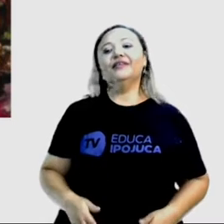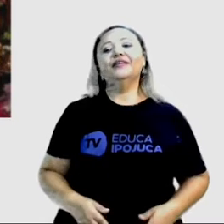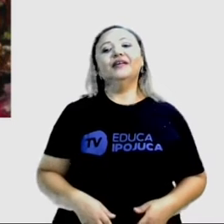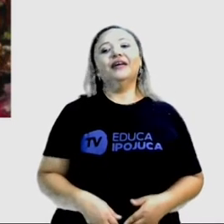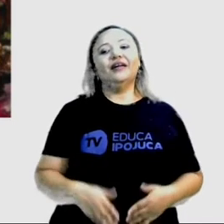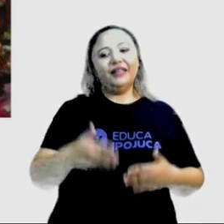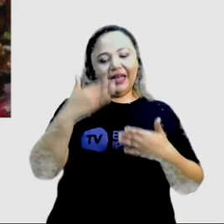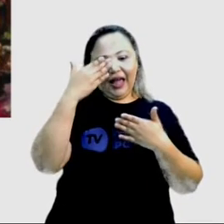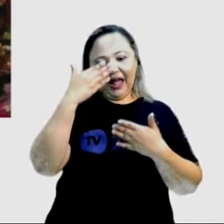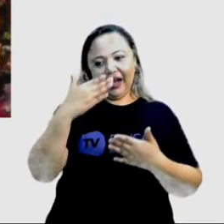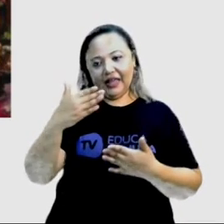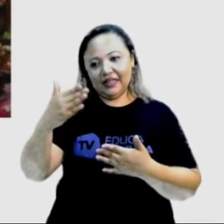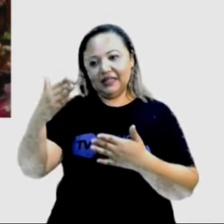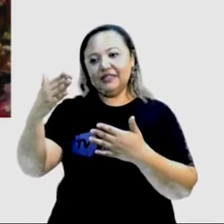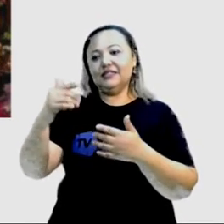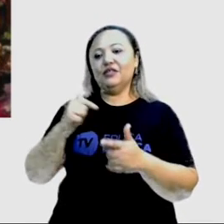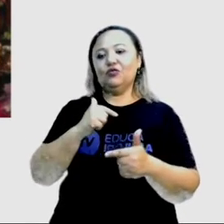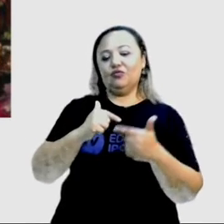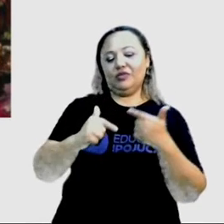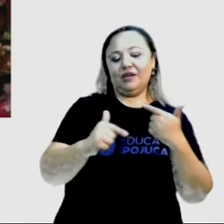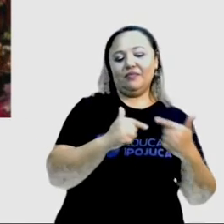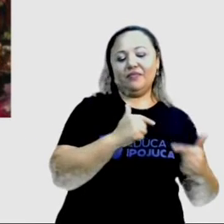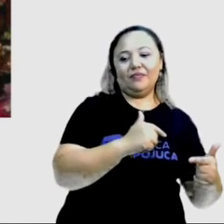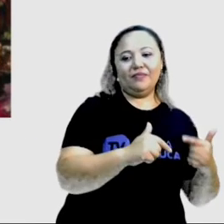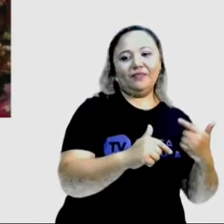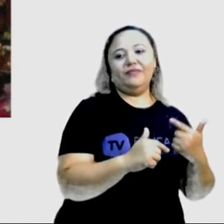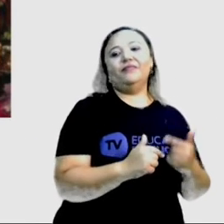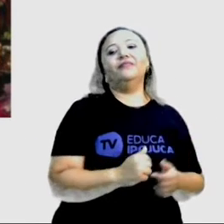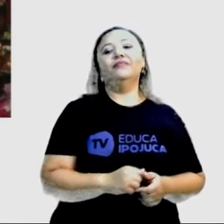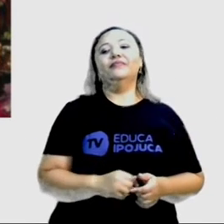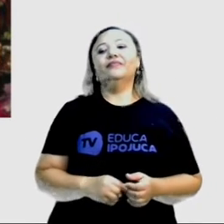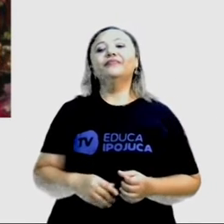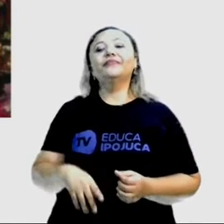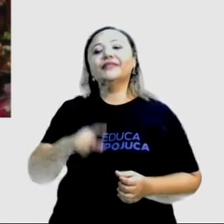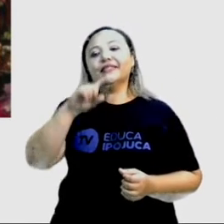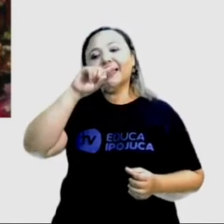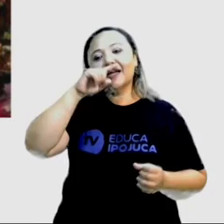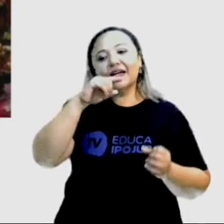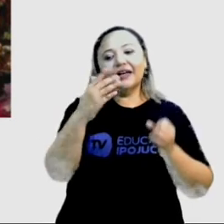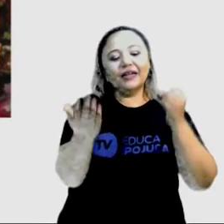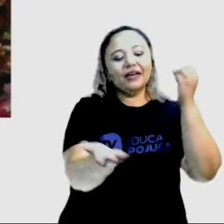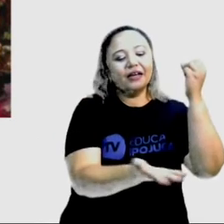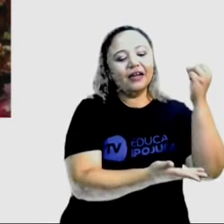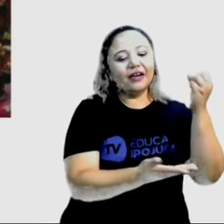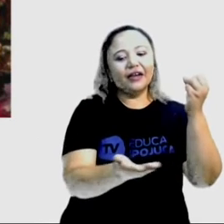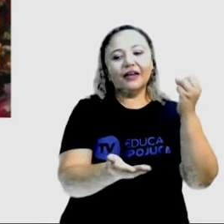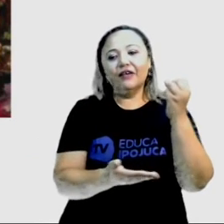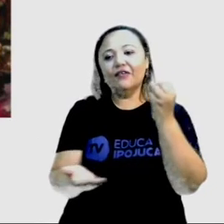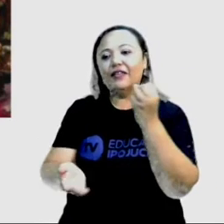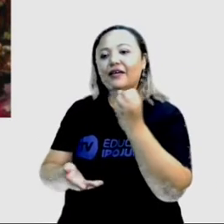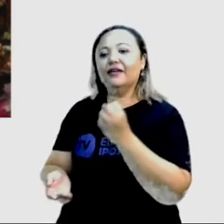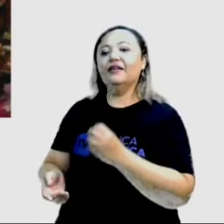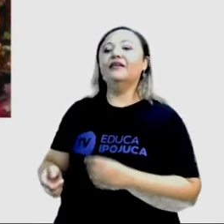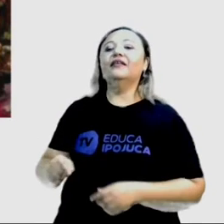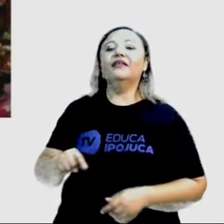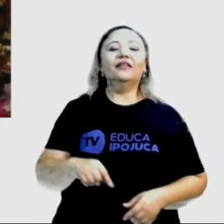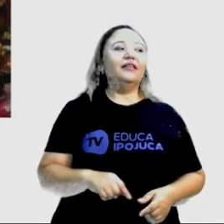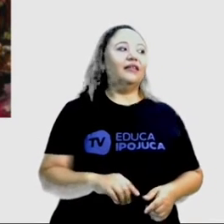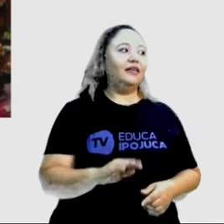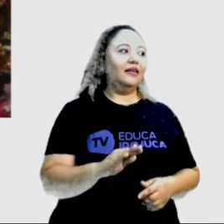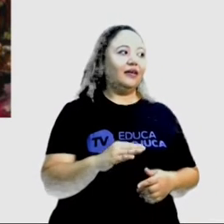agradecer dos trabalhadores de cortadores de cana de açúcar, né? Eles